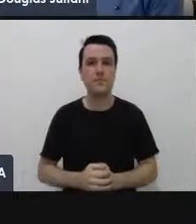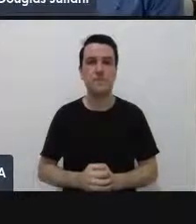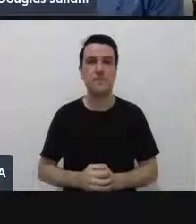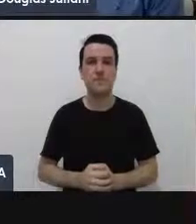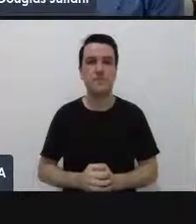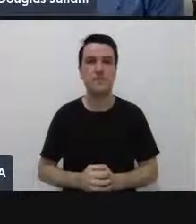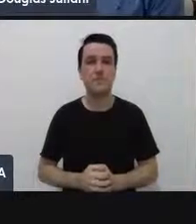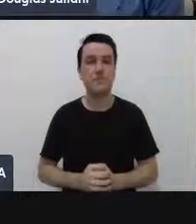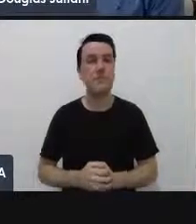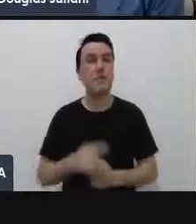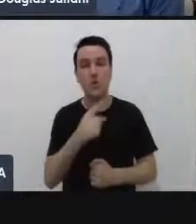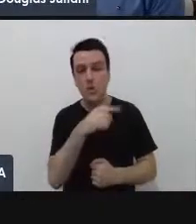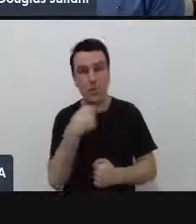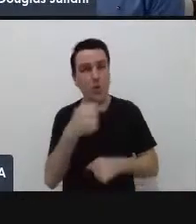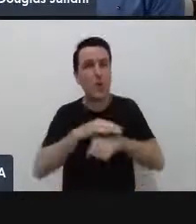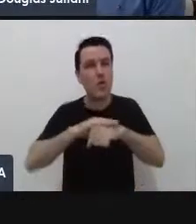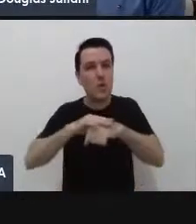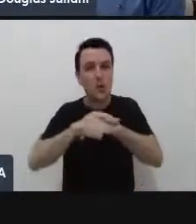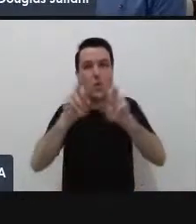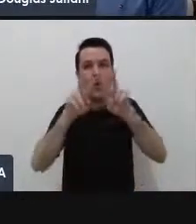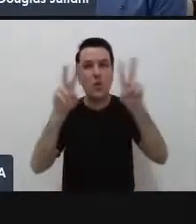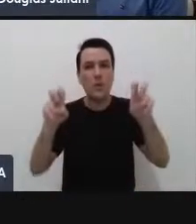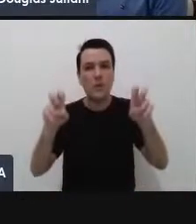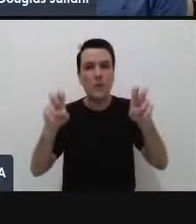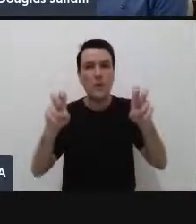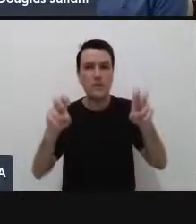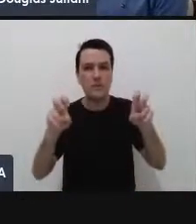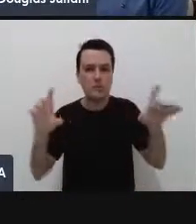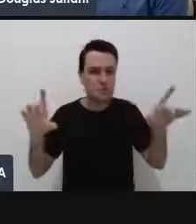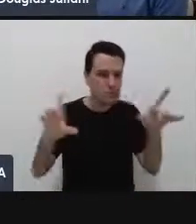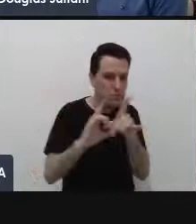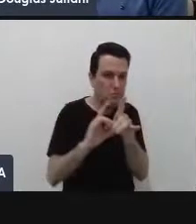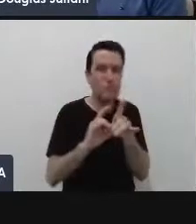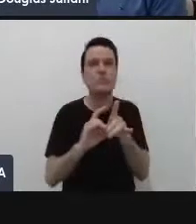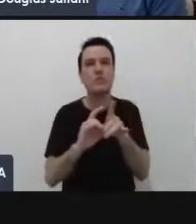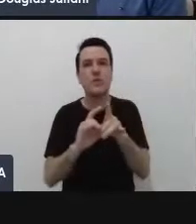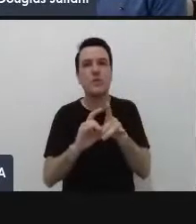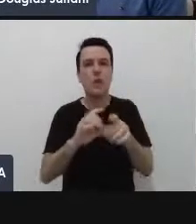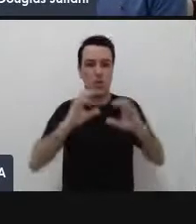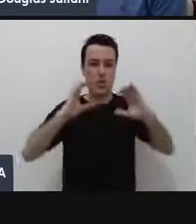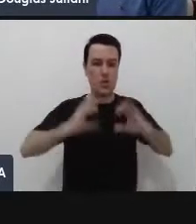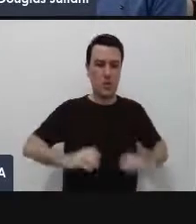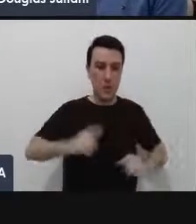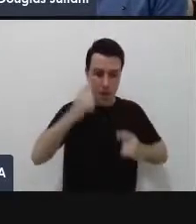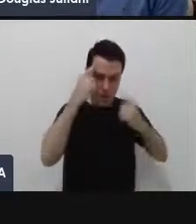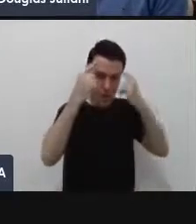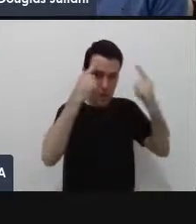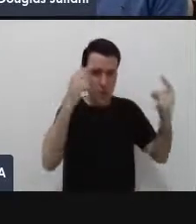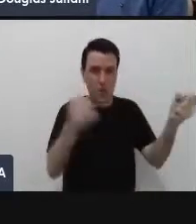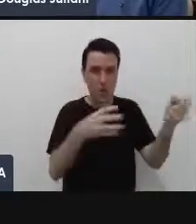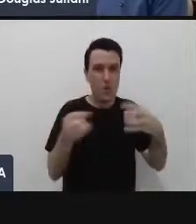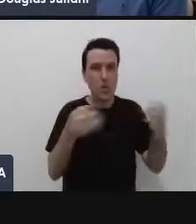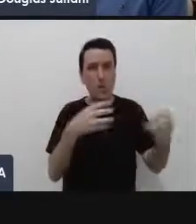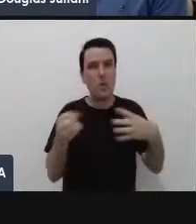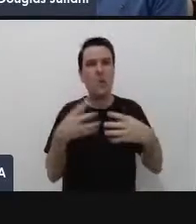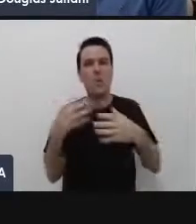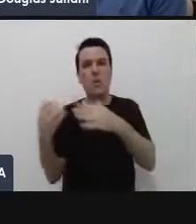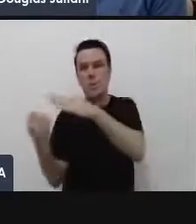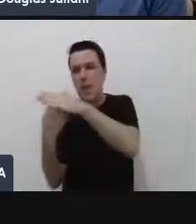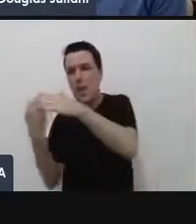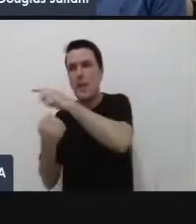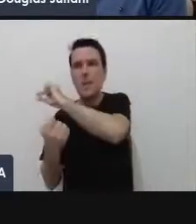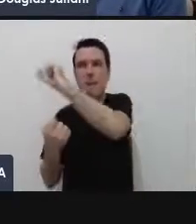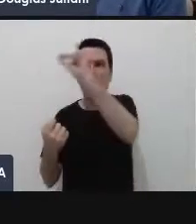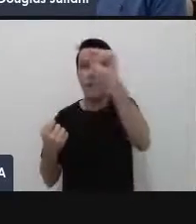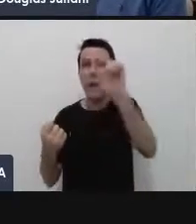a gente falou sobre a transversalidade do comportamento inovador do comportamento da organização criando assim uma